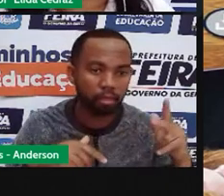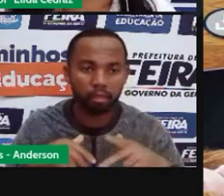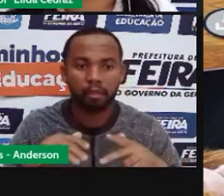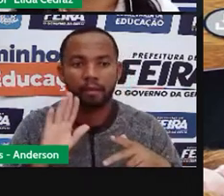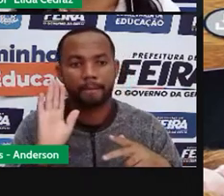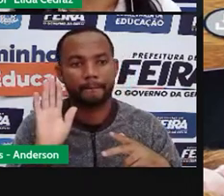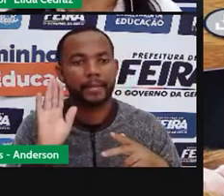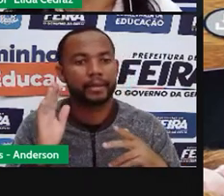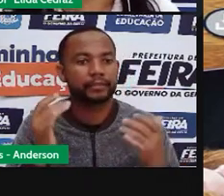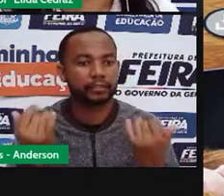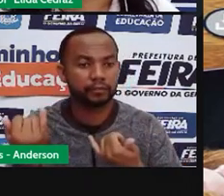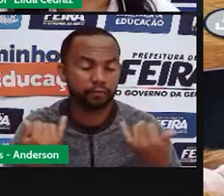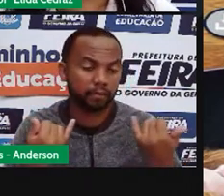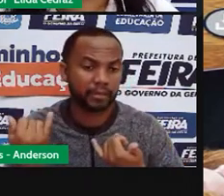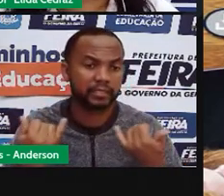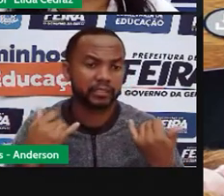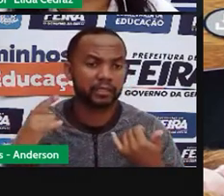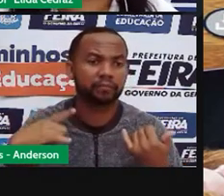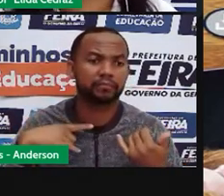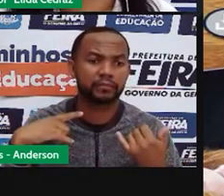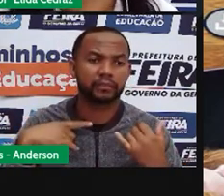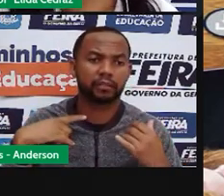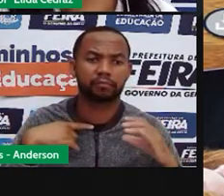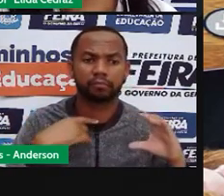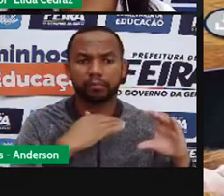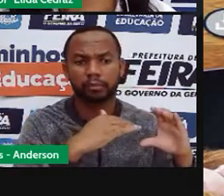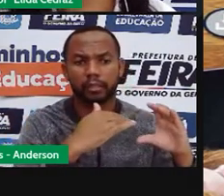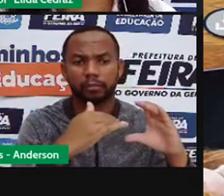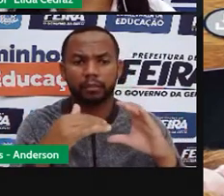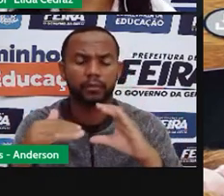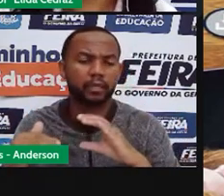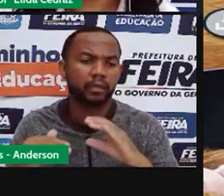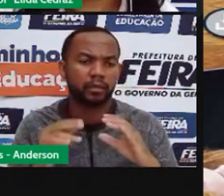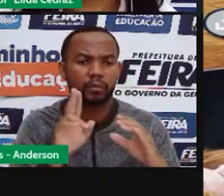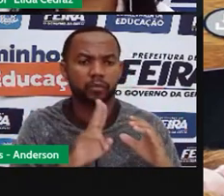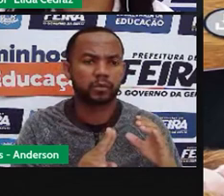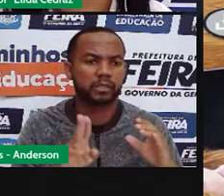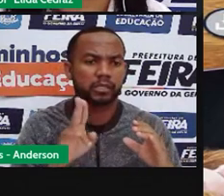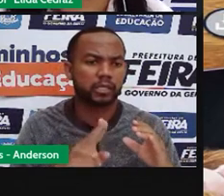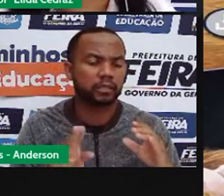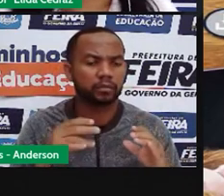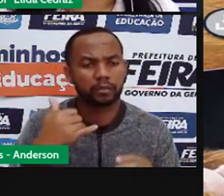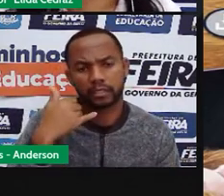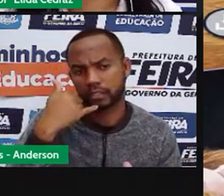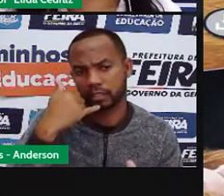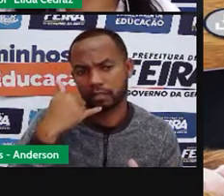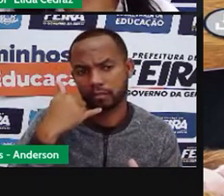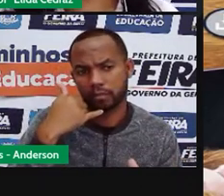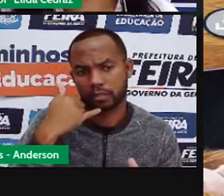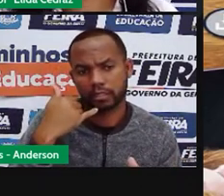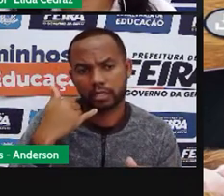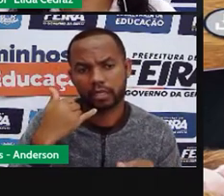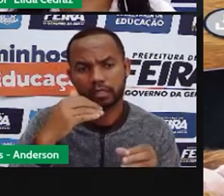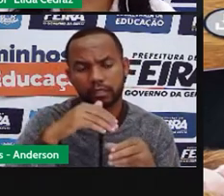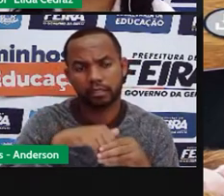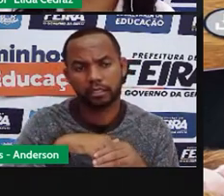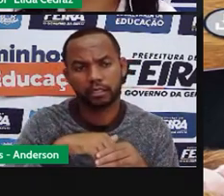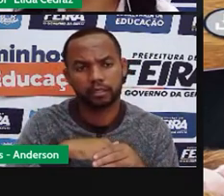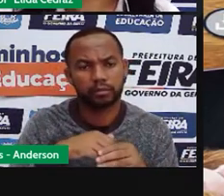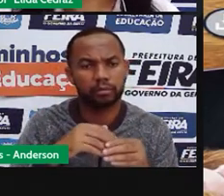informadas, transmitindo informações, utilizando o celular, sempre no meio de